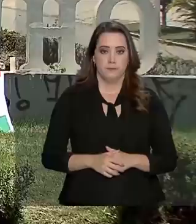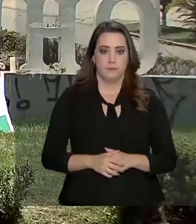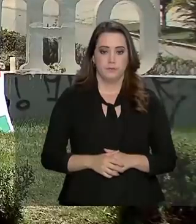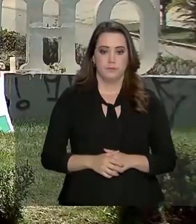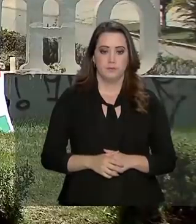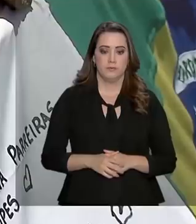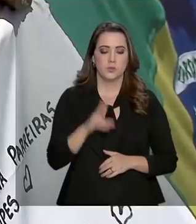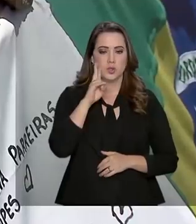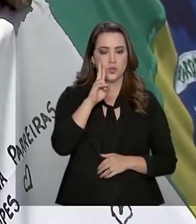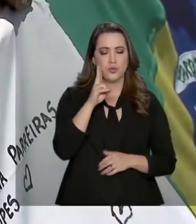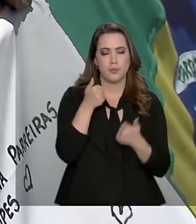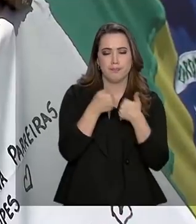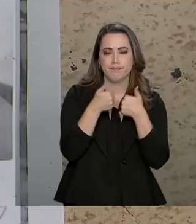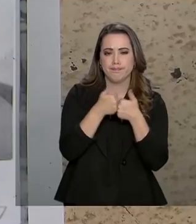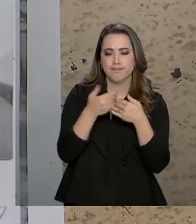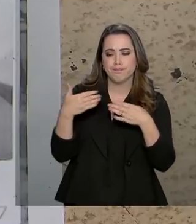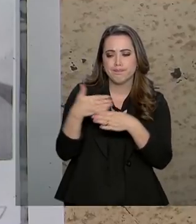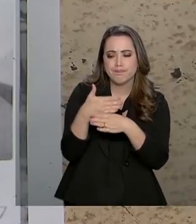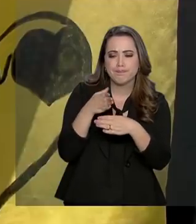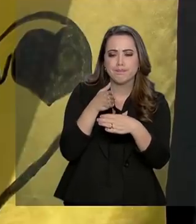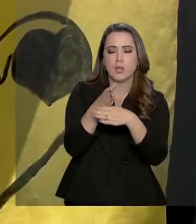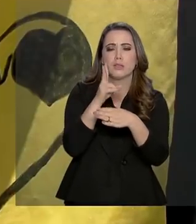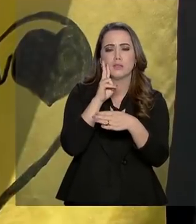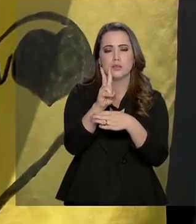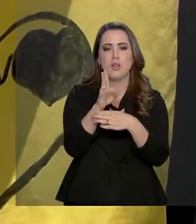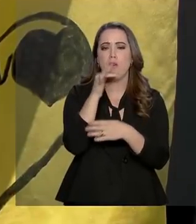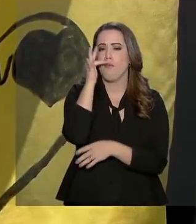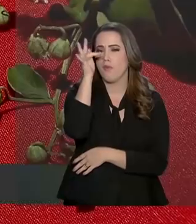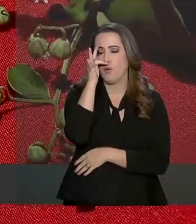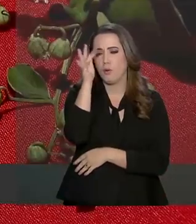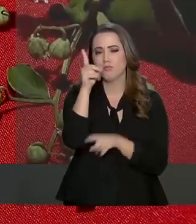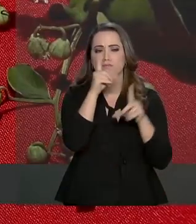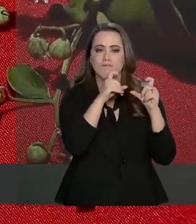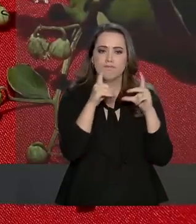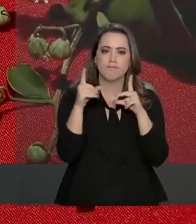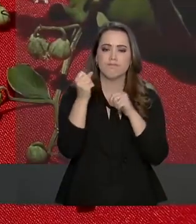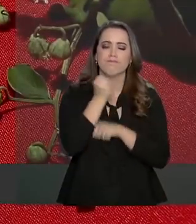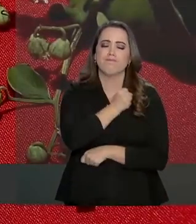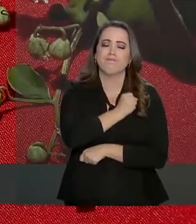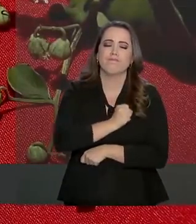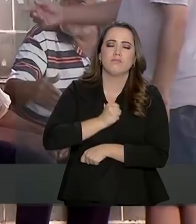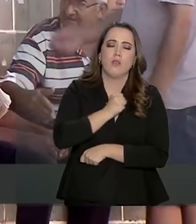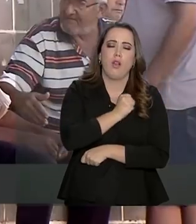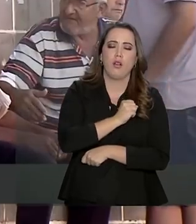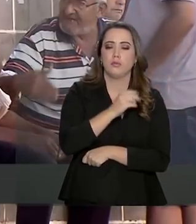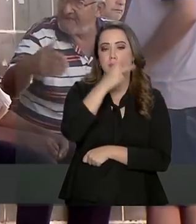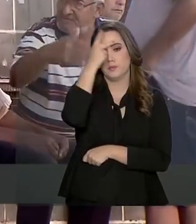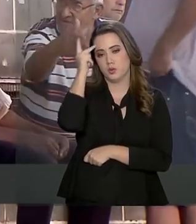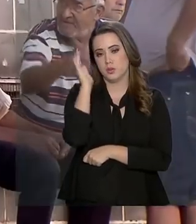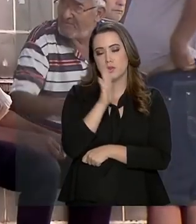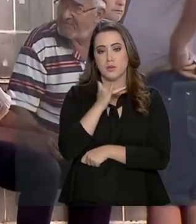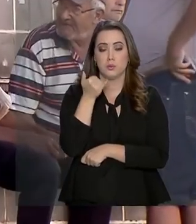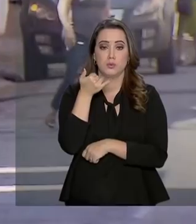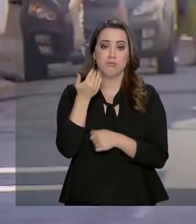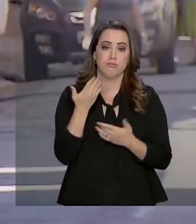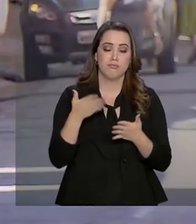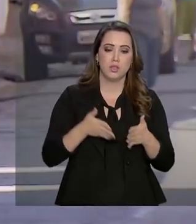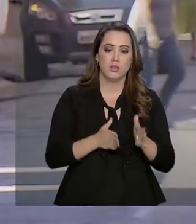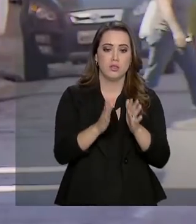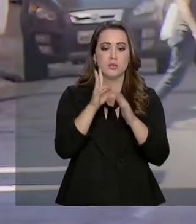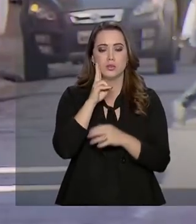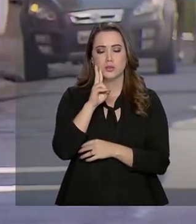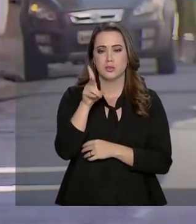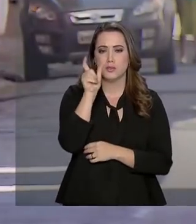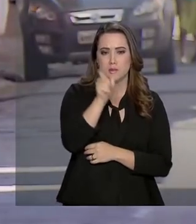Logo na entrada da cidade, flores e fotos expressam a saudade deixada por quem se foi. Nas ruas de Brumadinho, não é